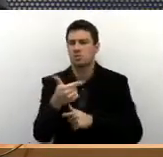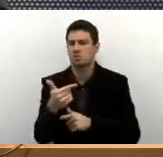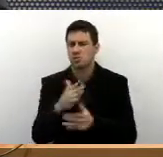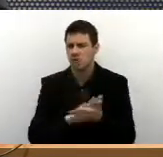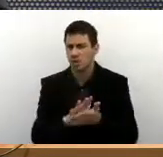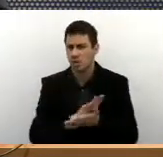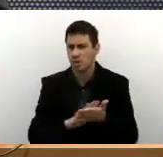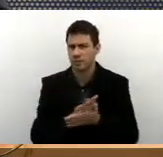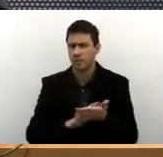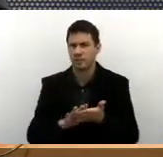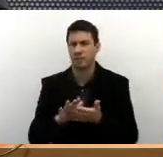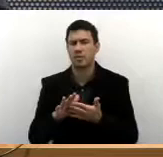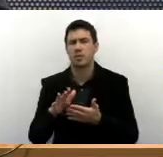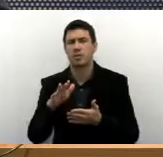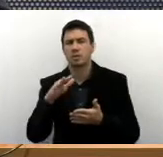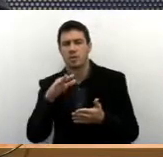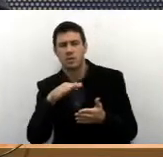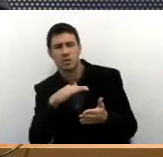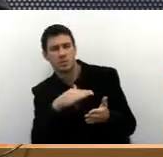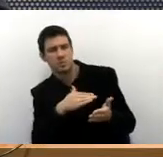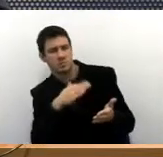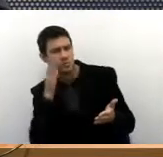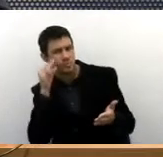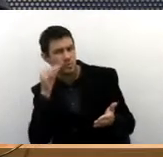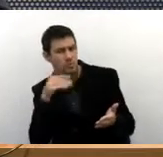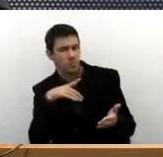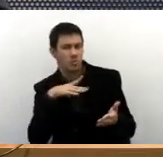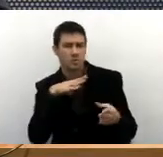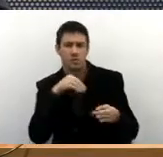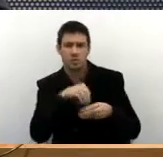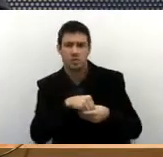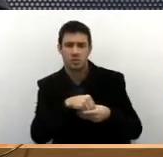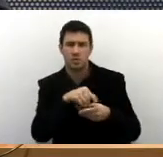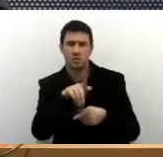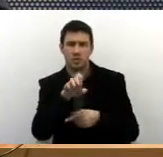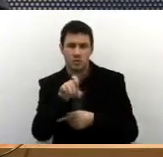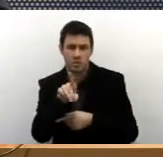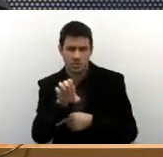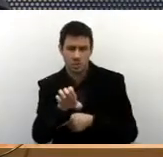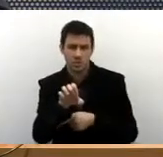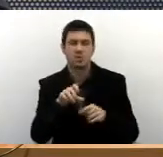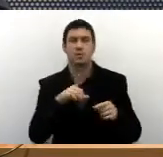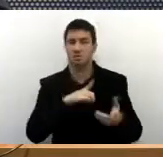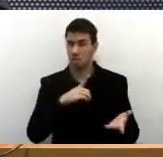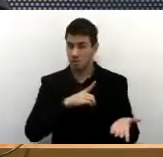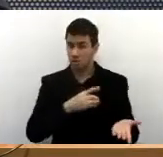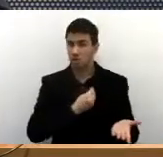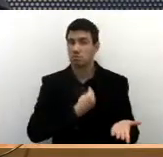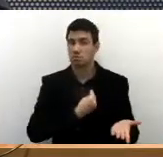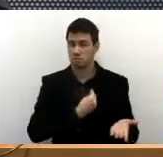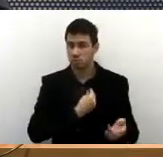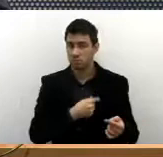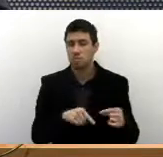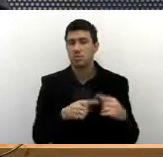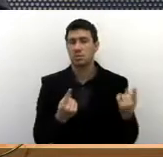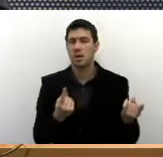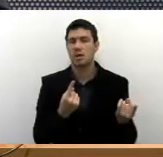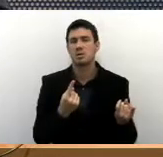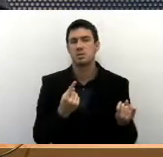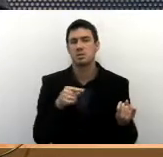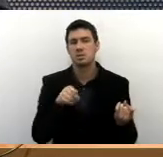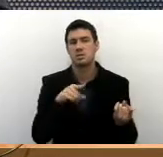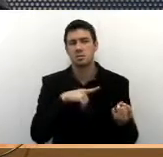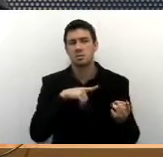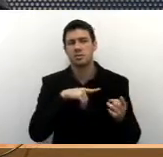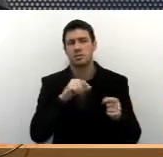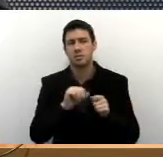funcionários que recebem pela Agende? Não existem, existem, só que acontece o quê? que existem, só que eles